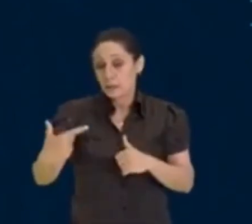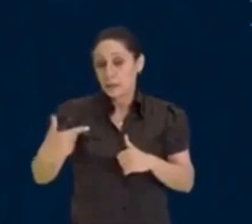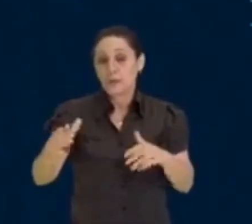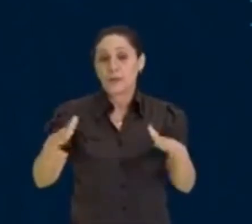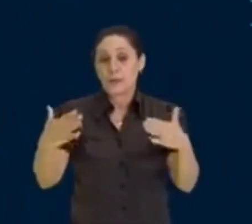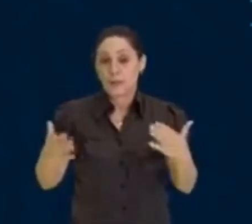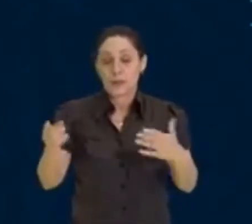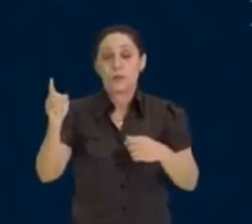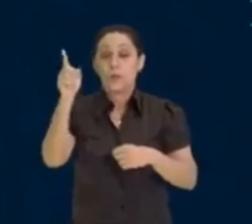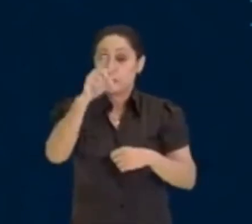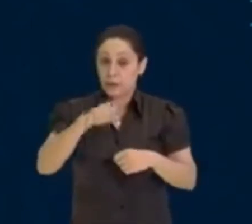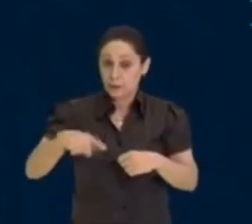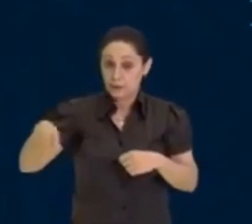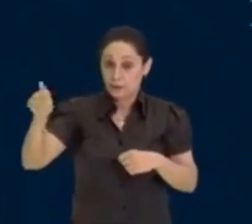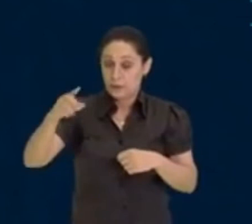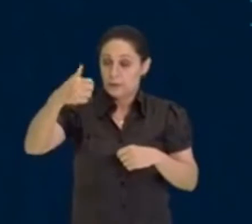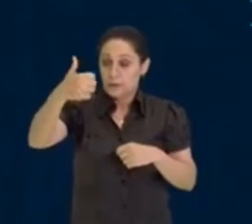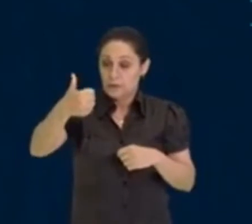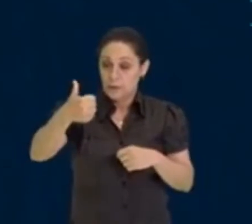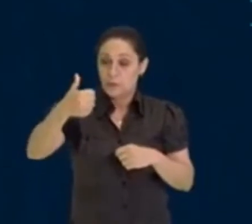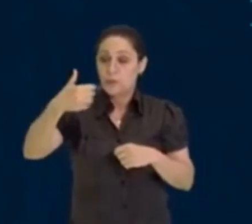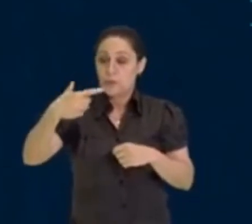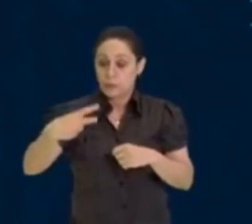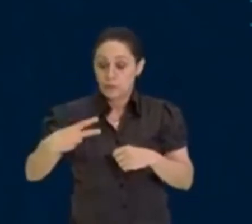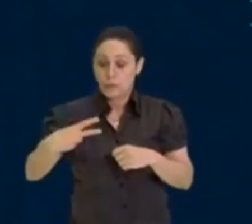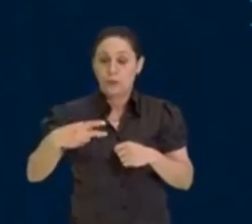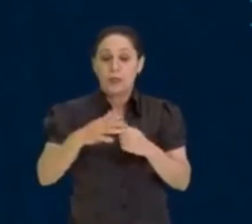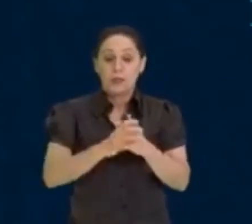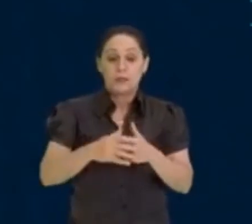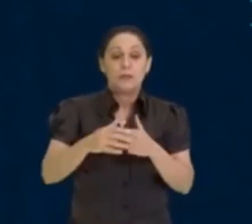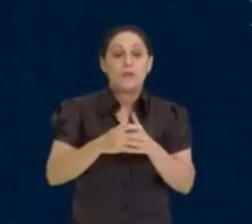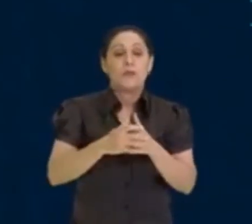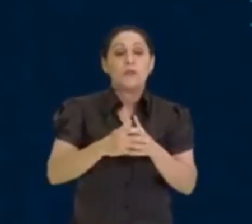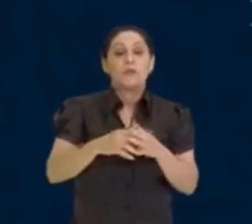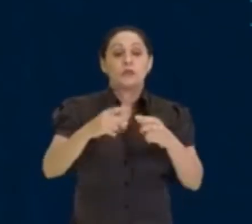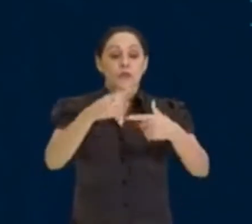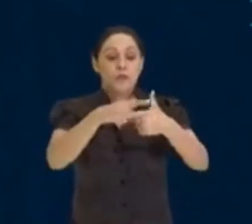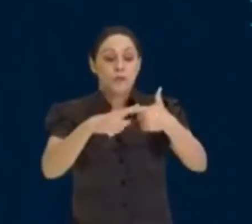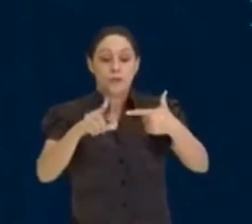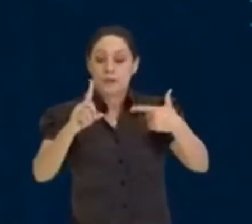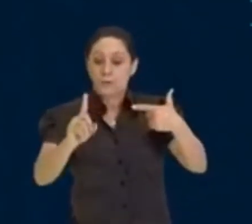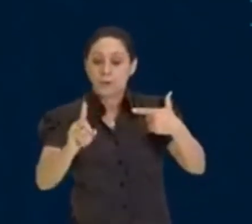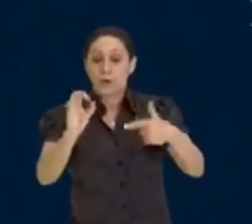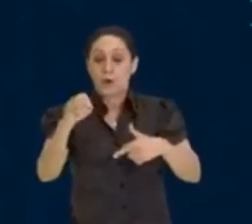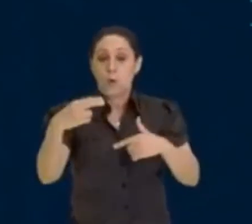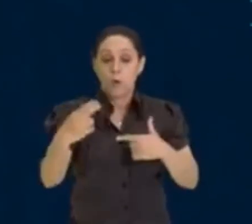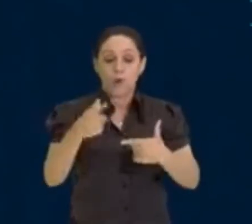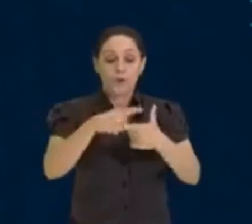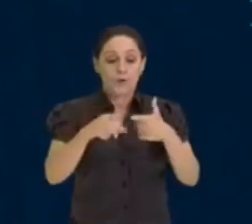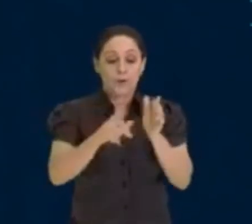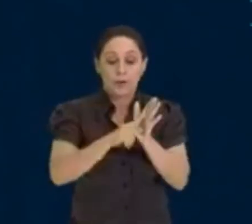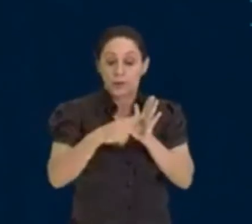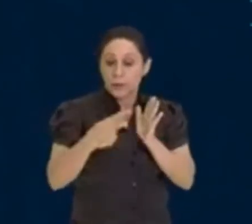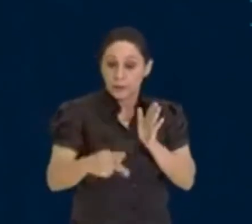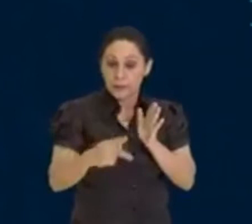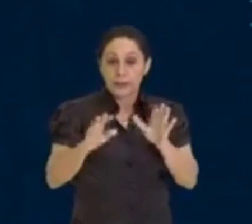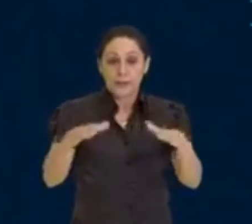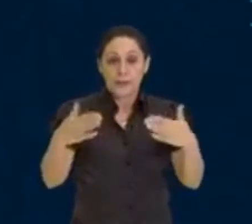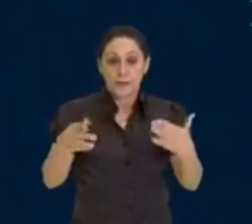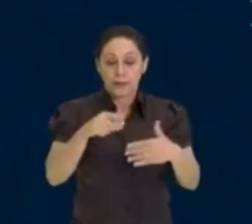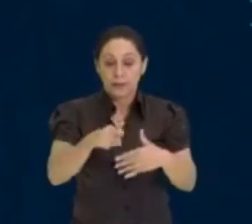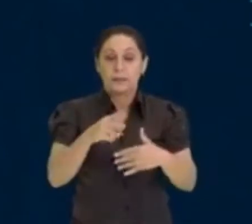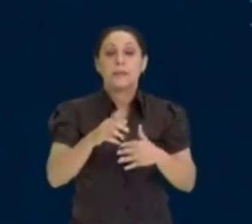quando isso acontece, de dividir por 1 e dividir por ele mesmo, aí nesse caso, ele é chamado de número primo.